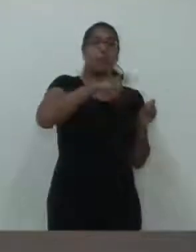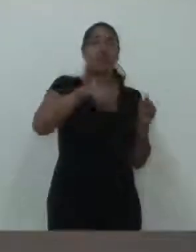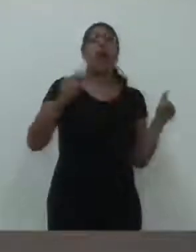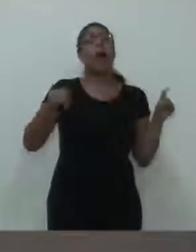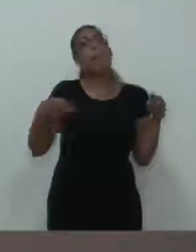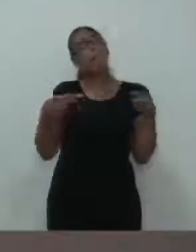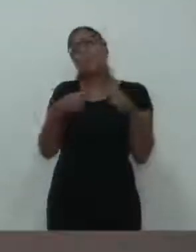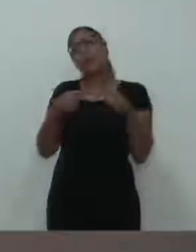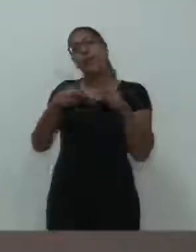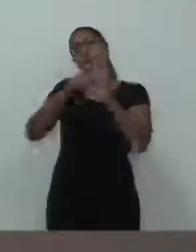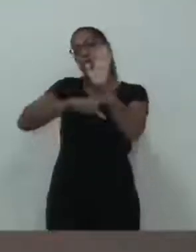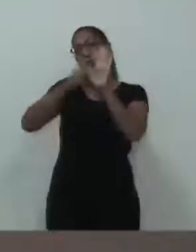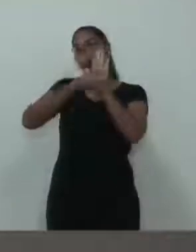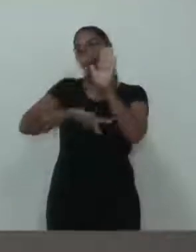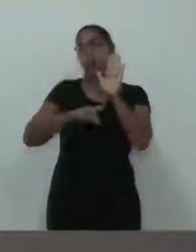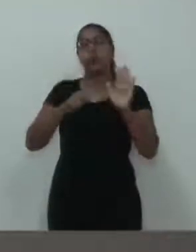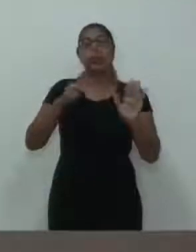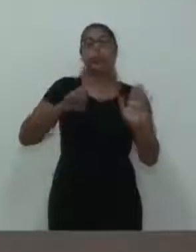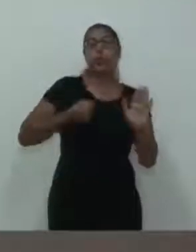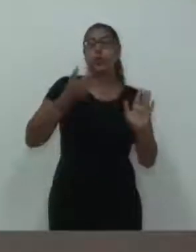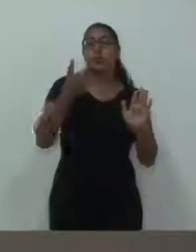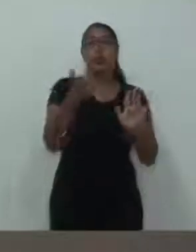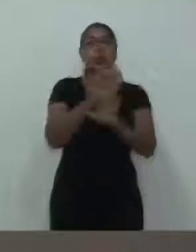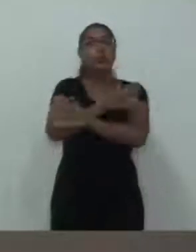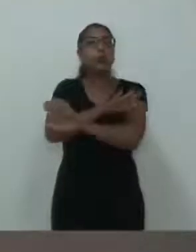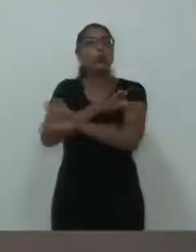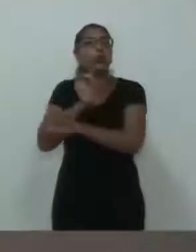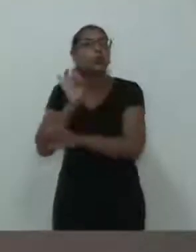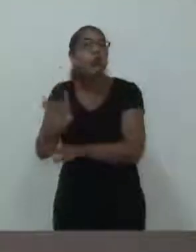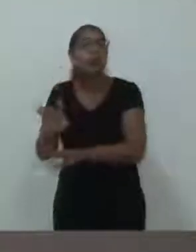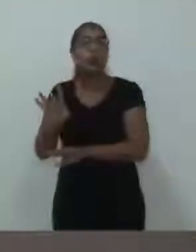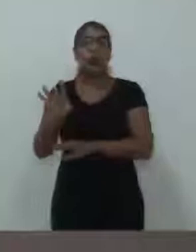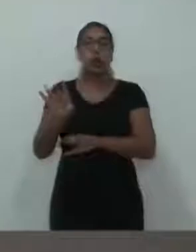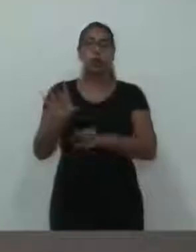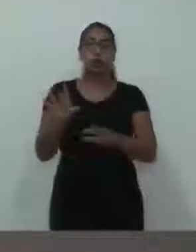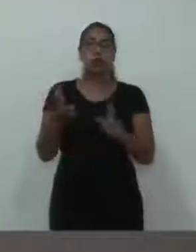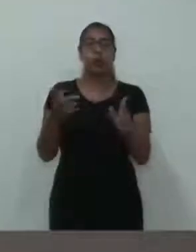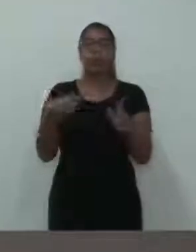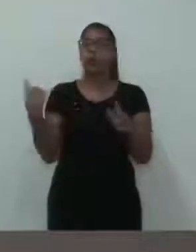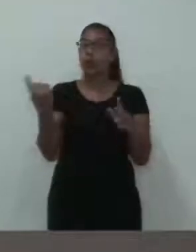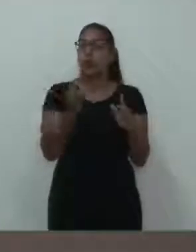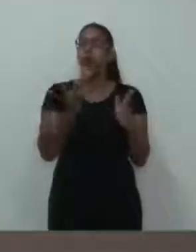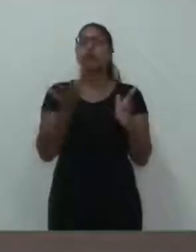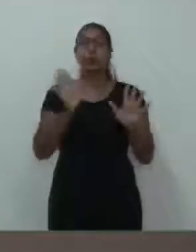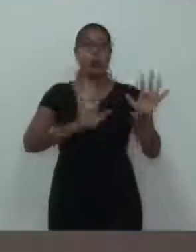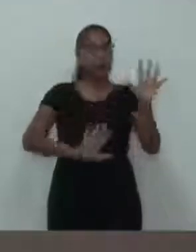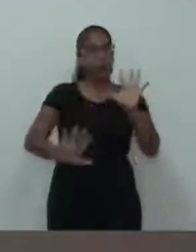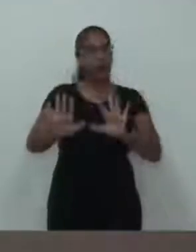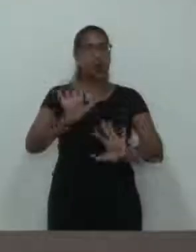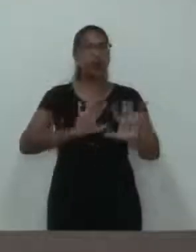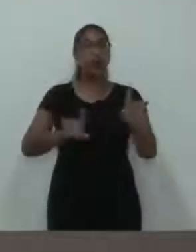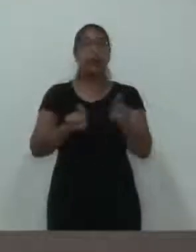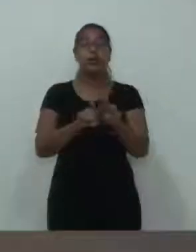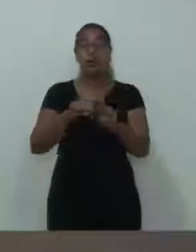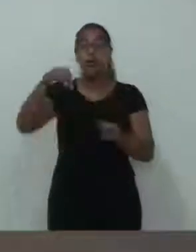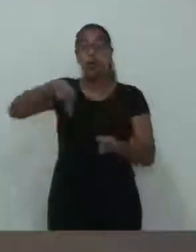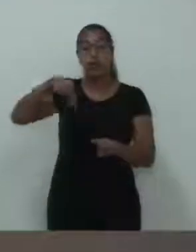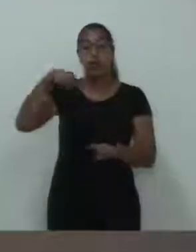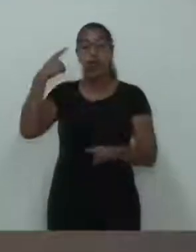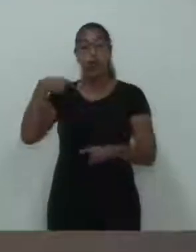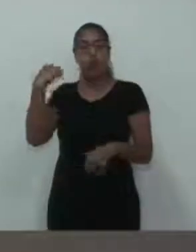Portanto, por isso que a Câmara teve toda a precaução, o nosso jurídico esteve com a juíza.